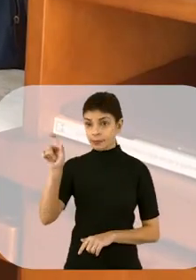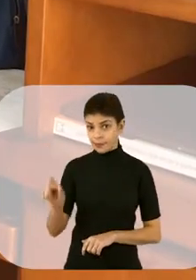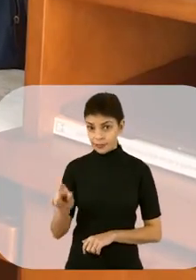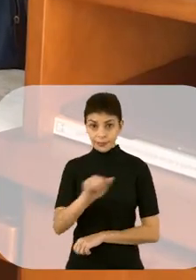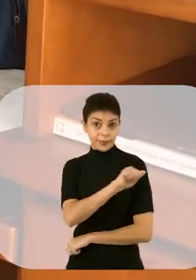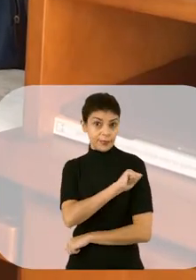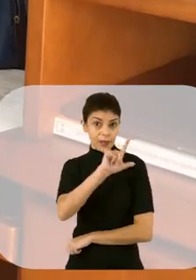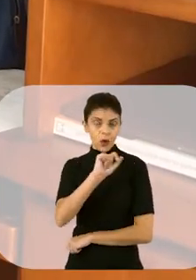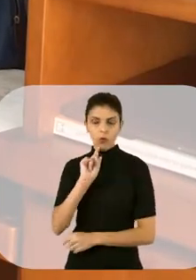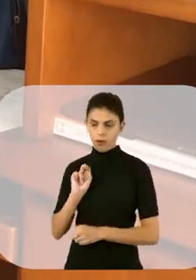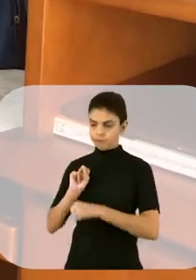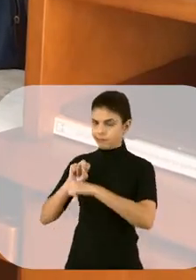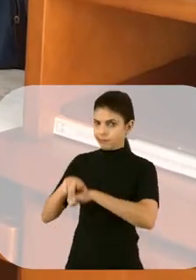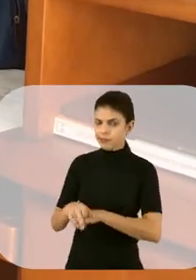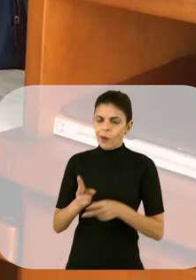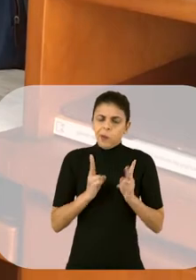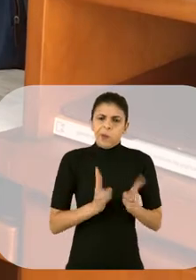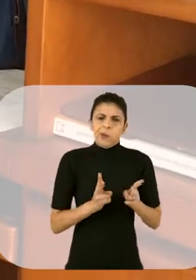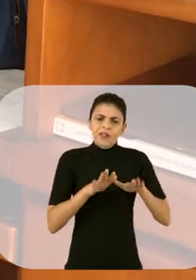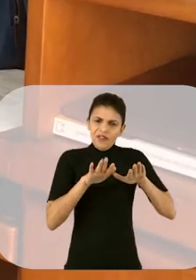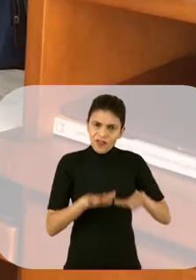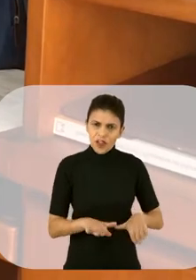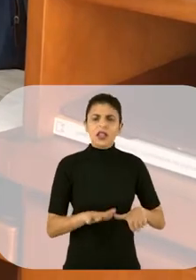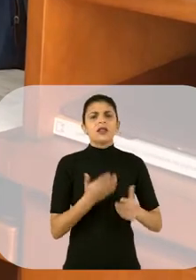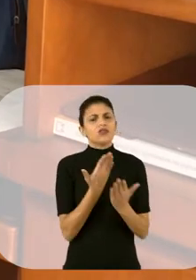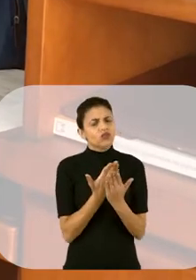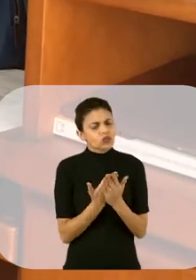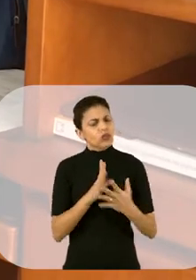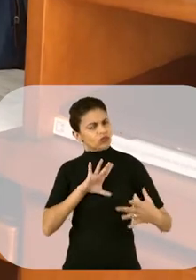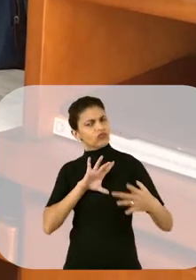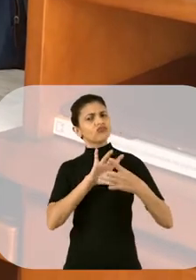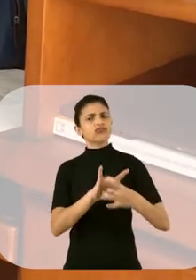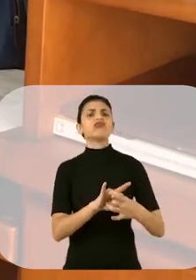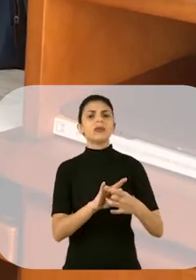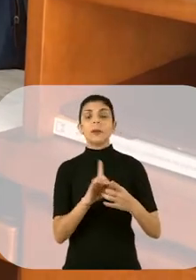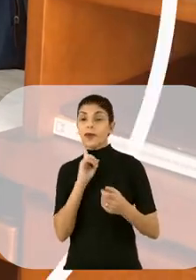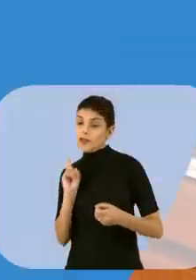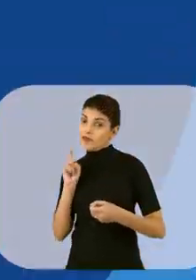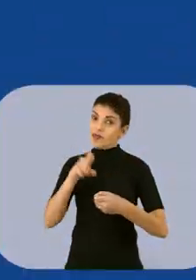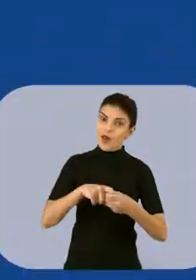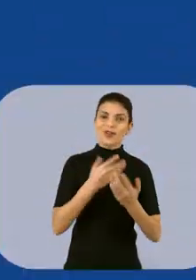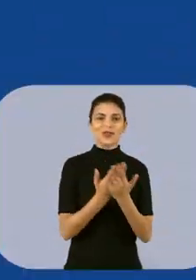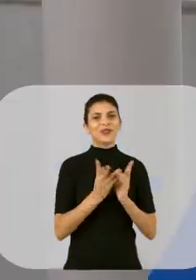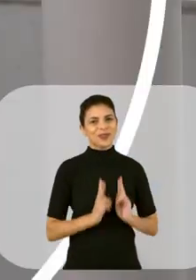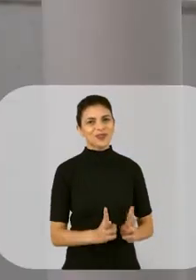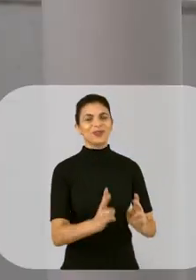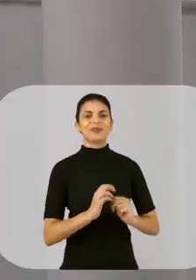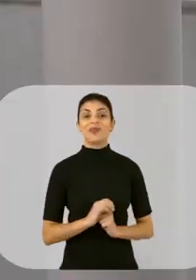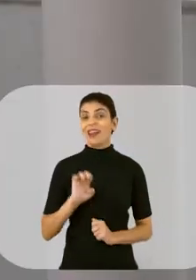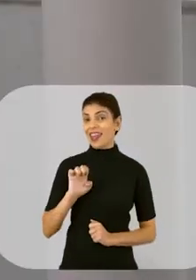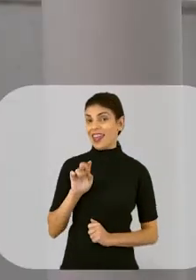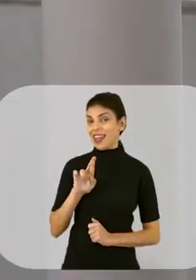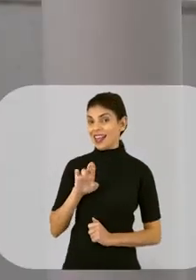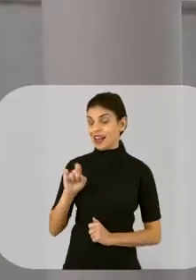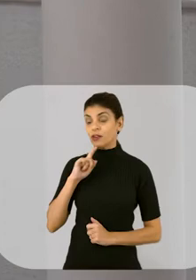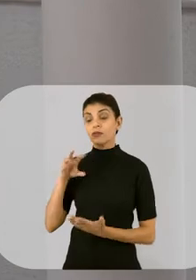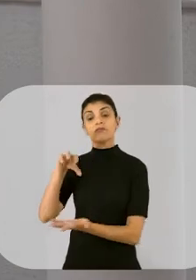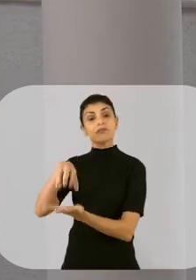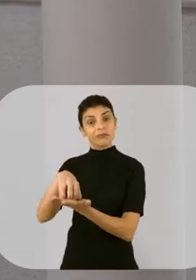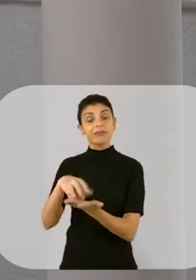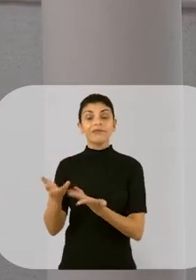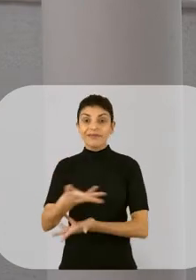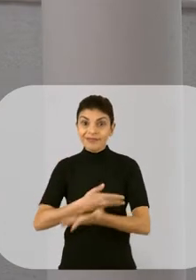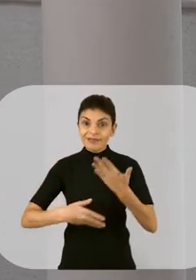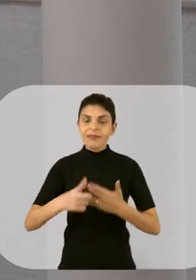seleção do aluno até a hora de mantê-lo engajado, mesmo quando ele é egresso. Então, esse conjunto de atividades do